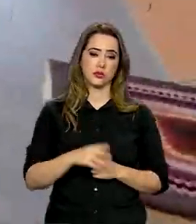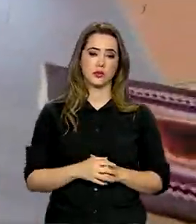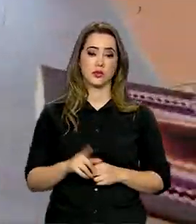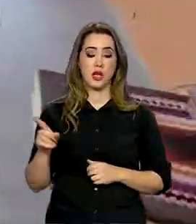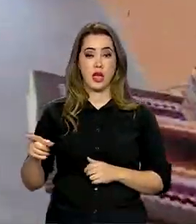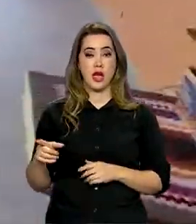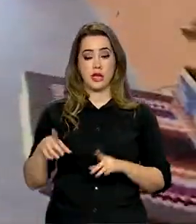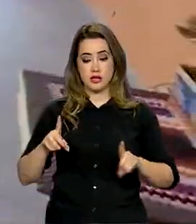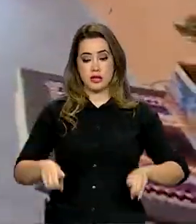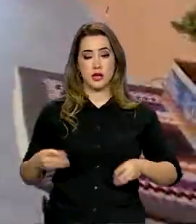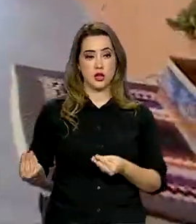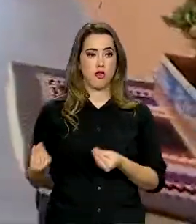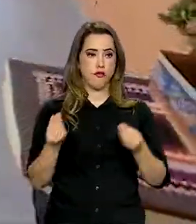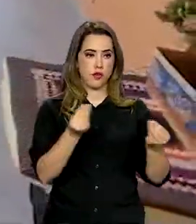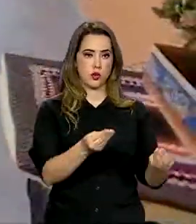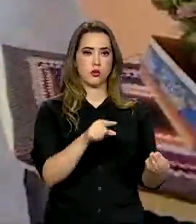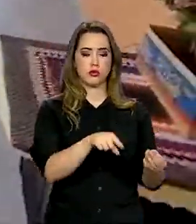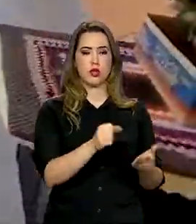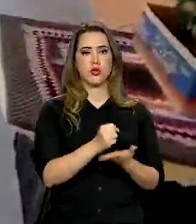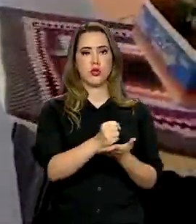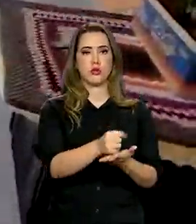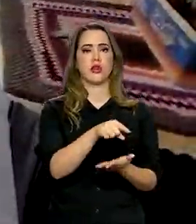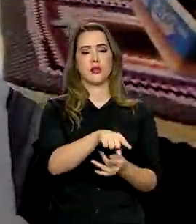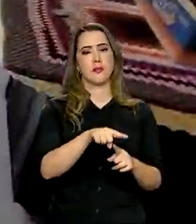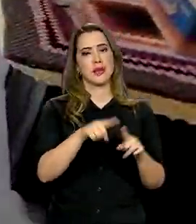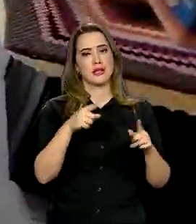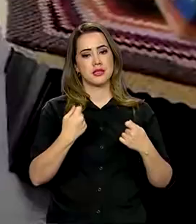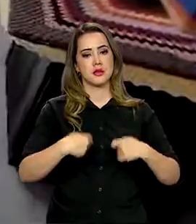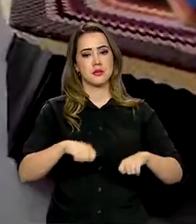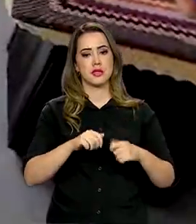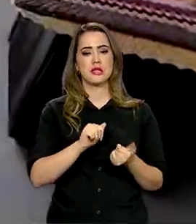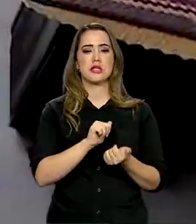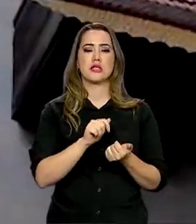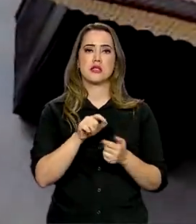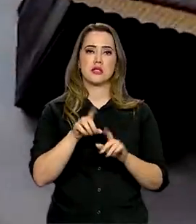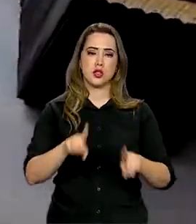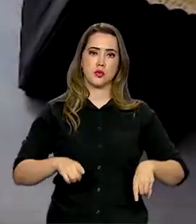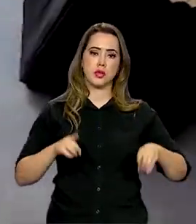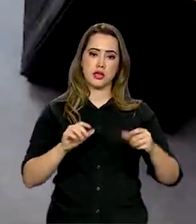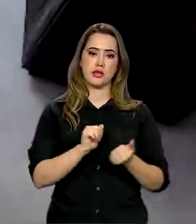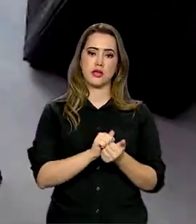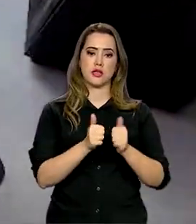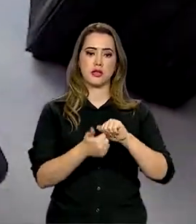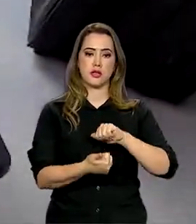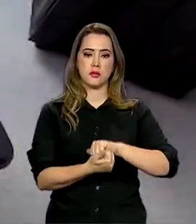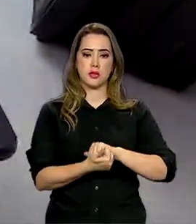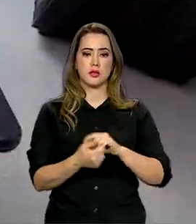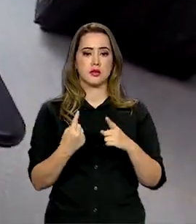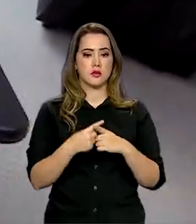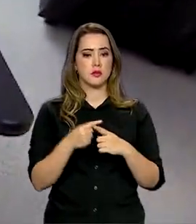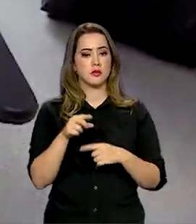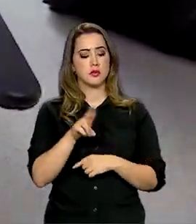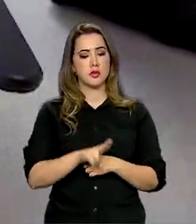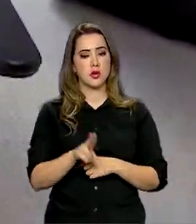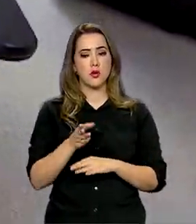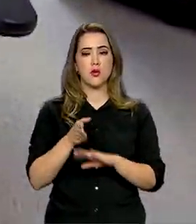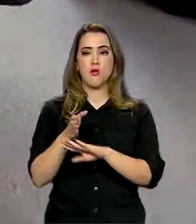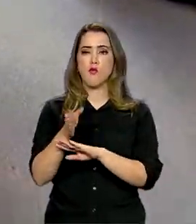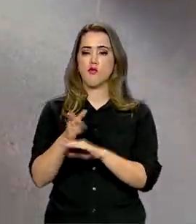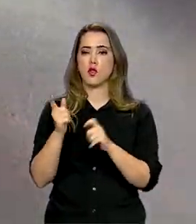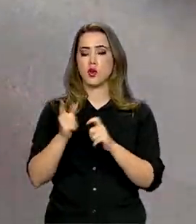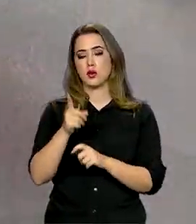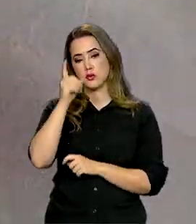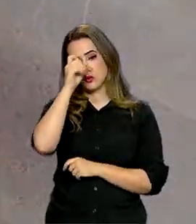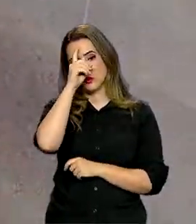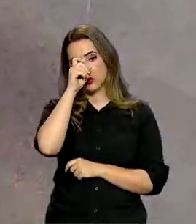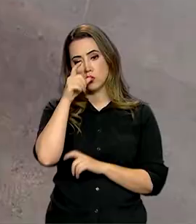doação, mas que ele necessita de uma cadeira mais adaptada, devido ao acompanhamento que eu faço com ele na Fundação Hospitalar,